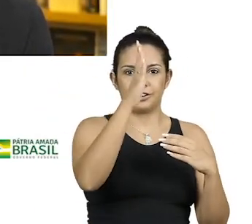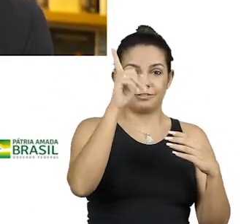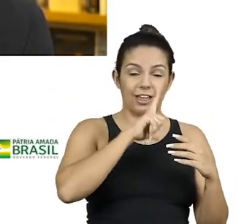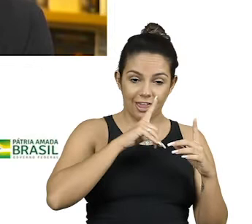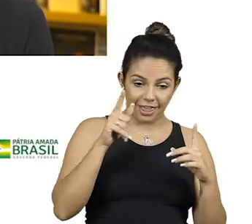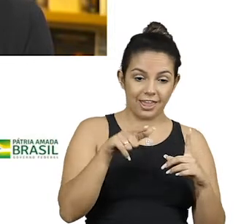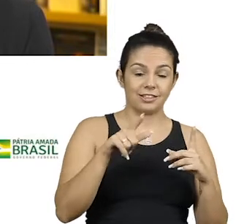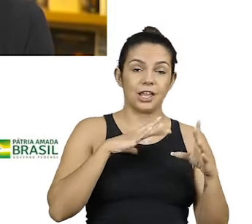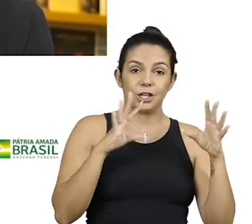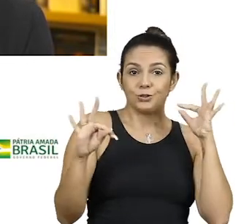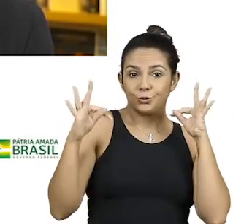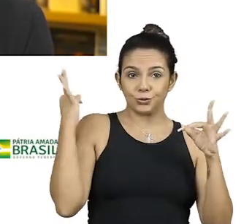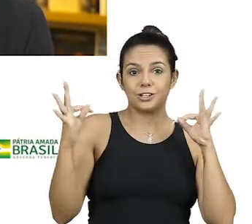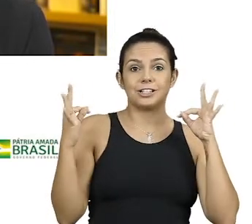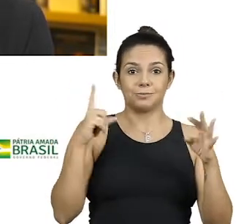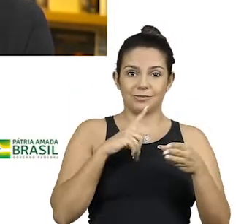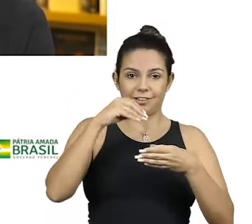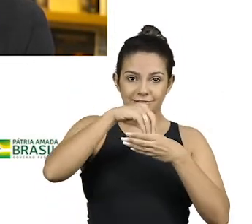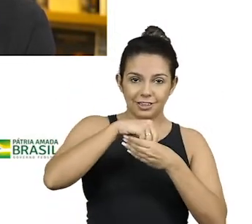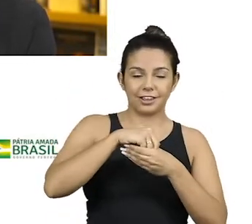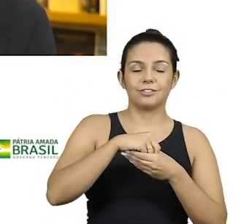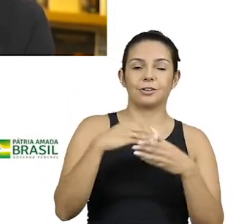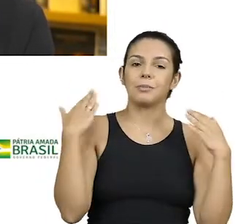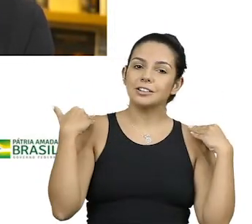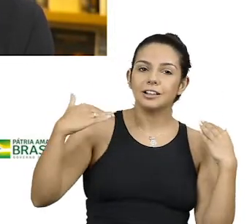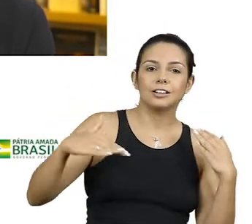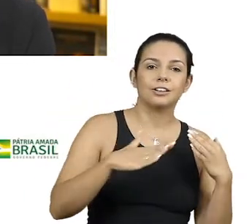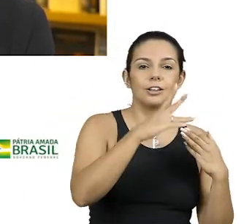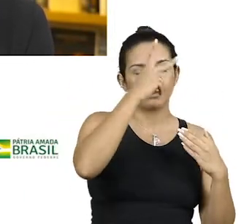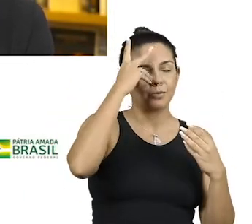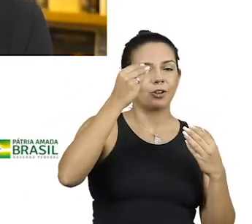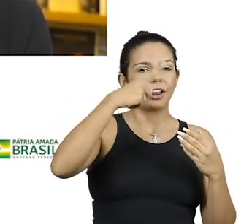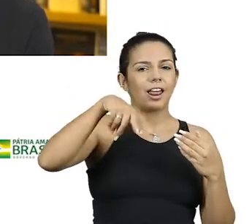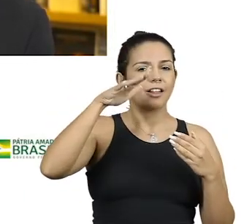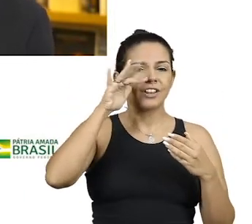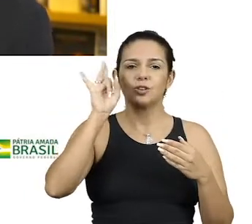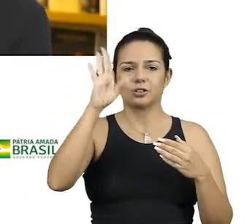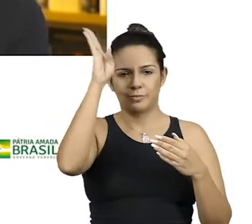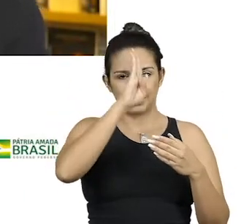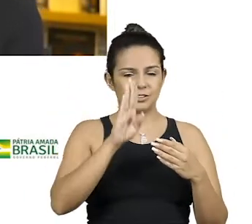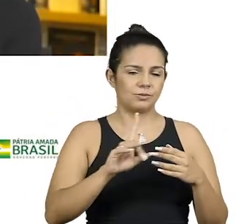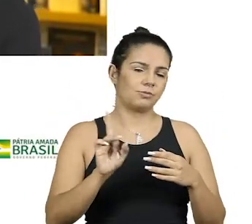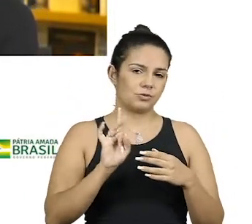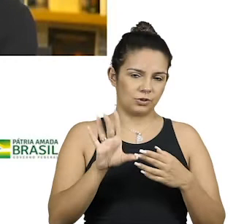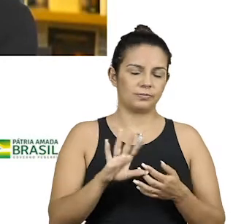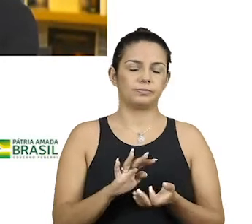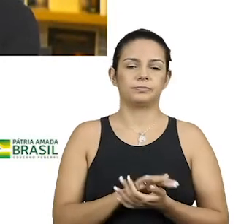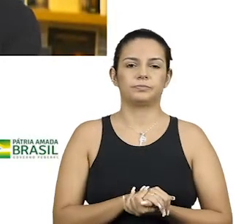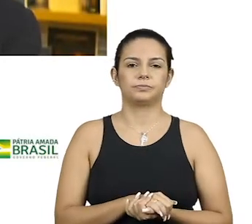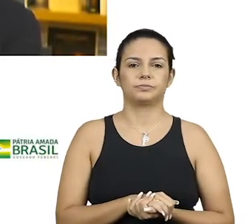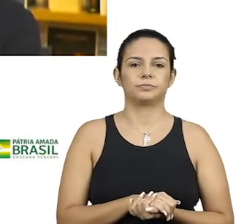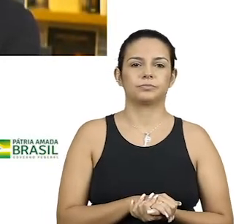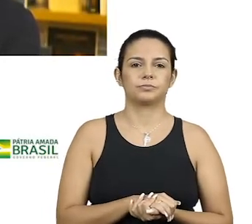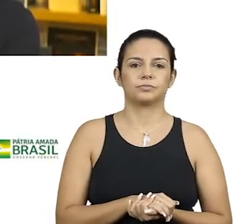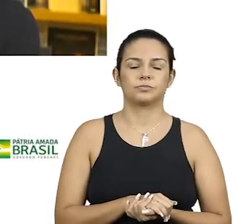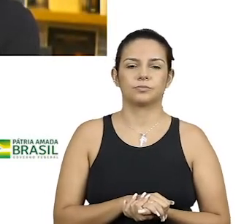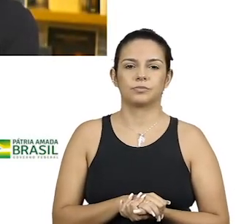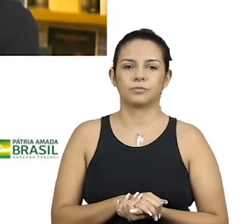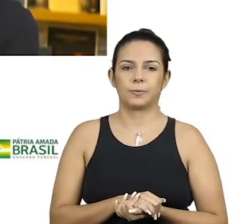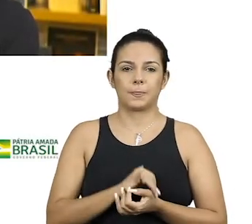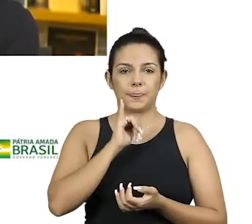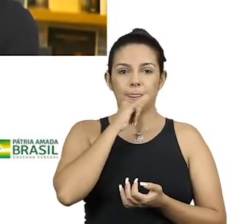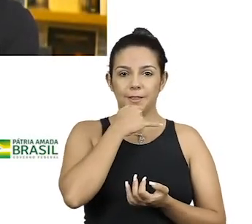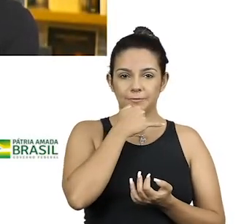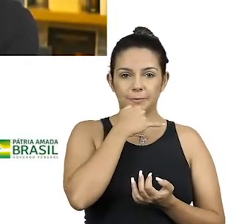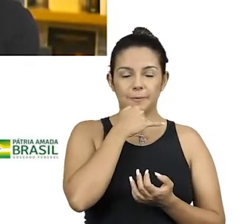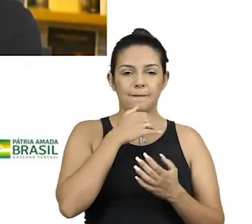tem, teria muita gente querendo ver, não só do Brasil. Não só do Brasil. Agora, puxa, infelizmente me foge